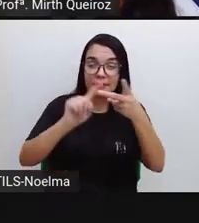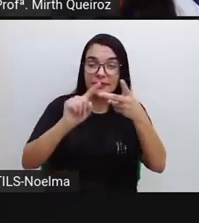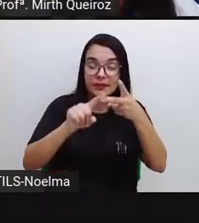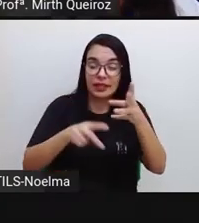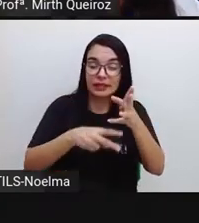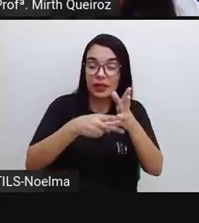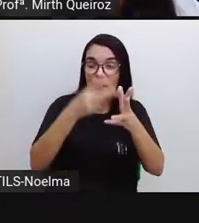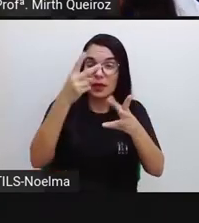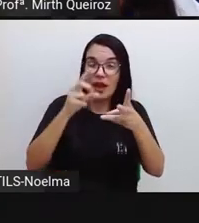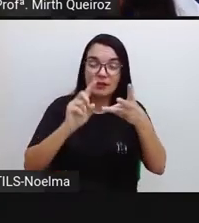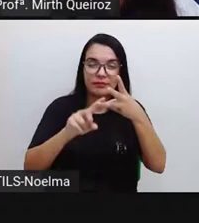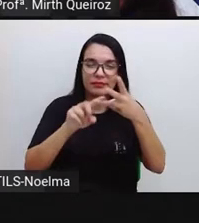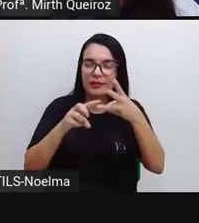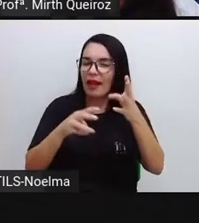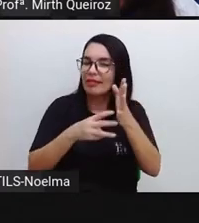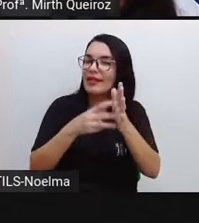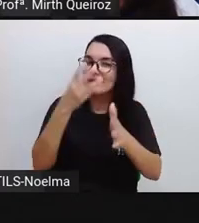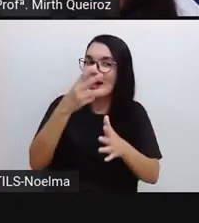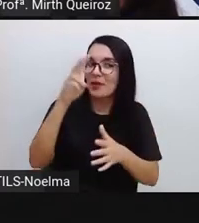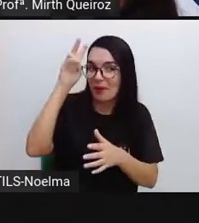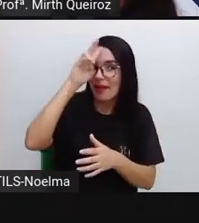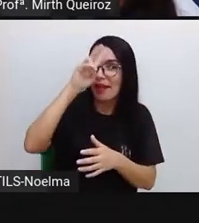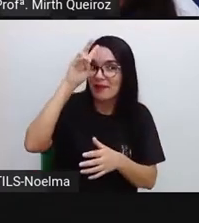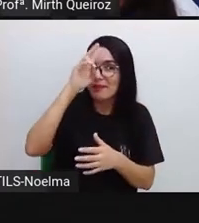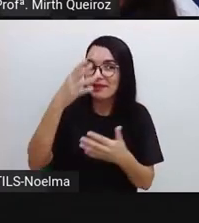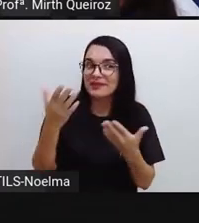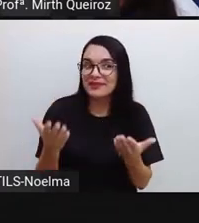terciário. São, geralmente, né,